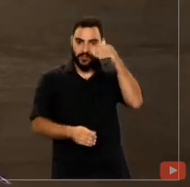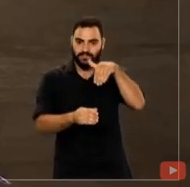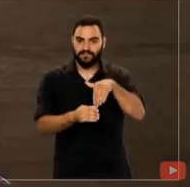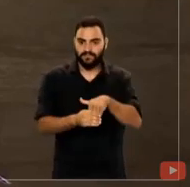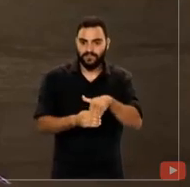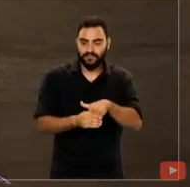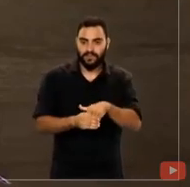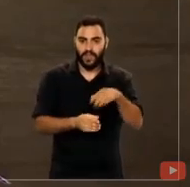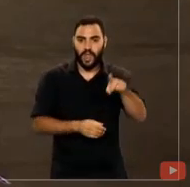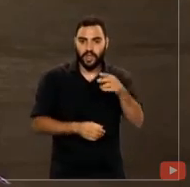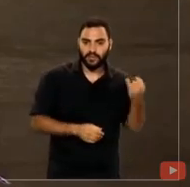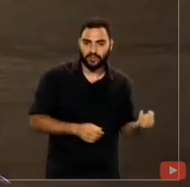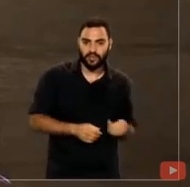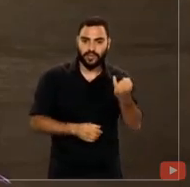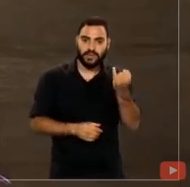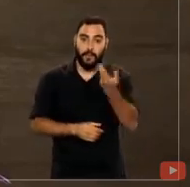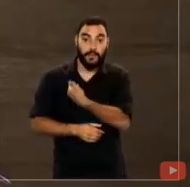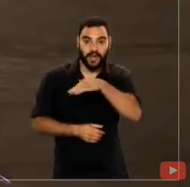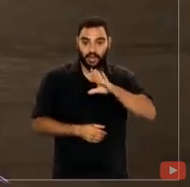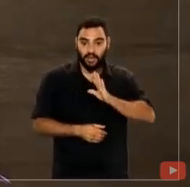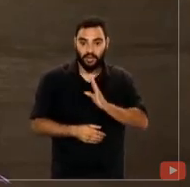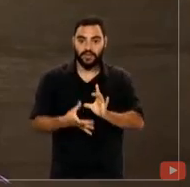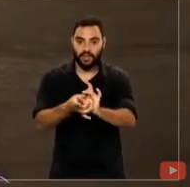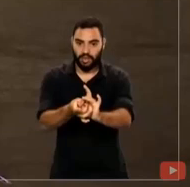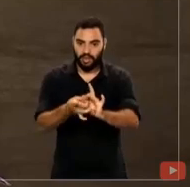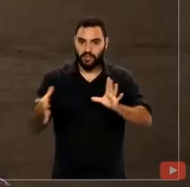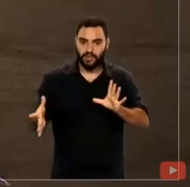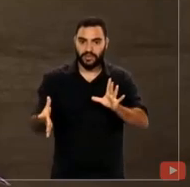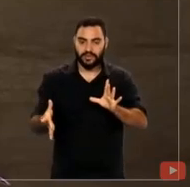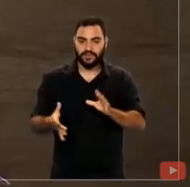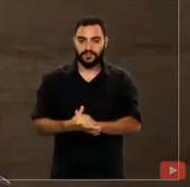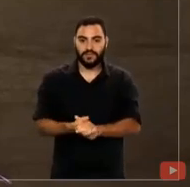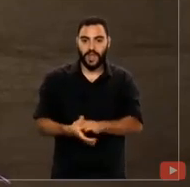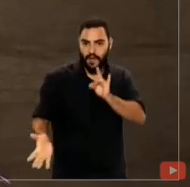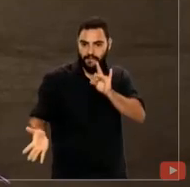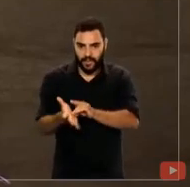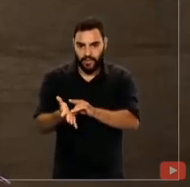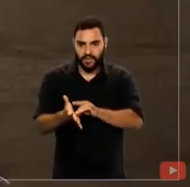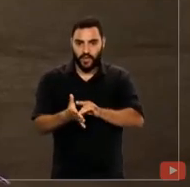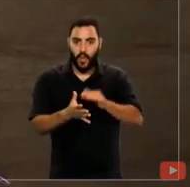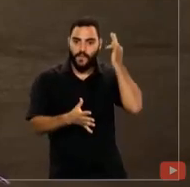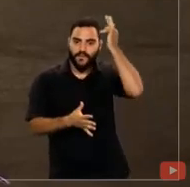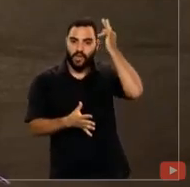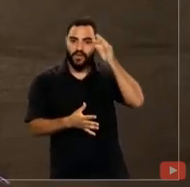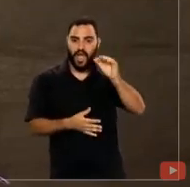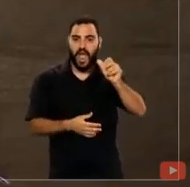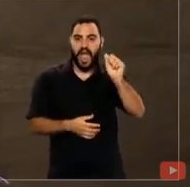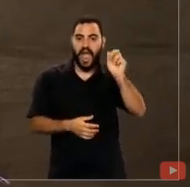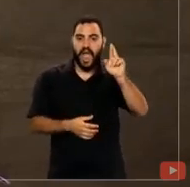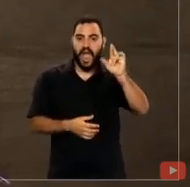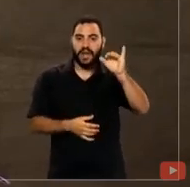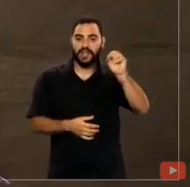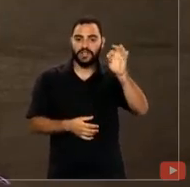suma importância para a nossa democracia. Afirmava Aristóteles que, abro aspas,